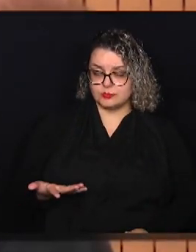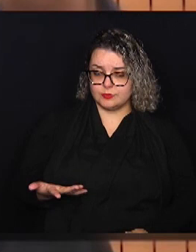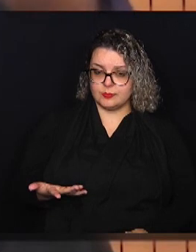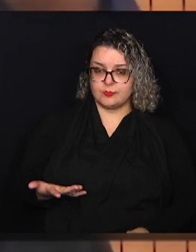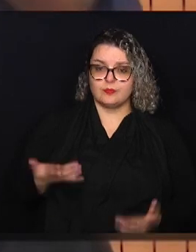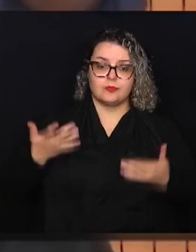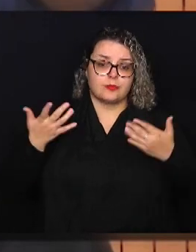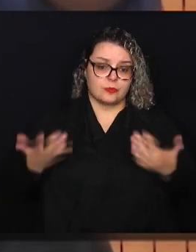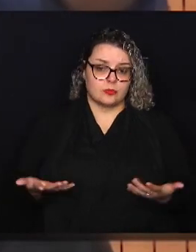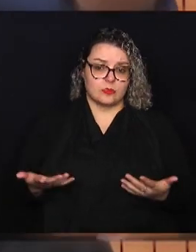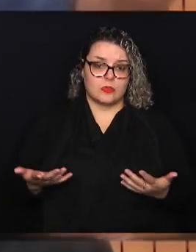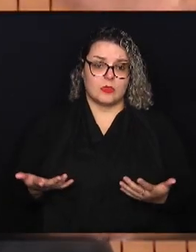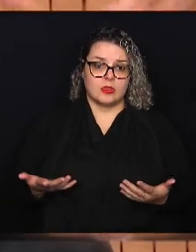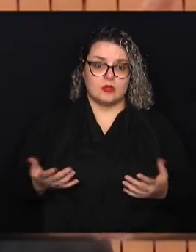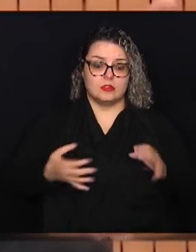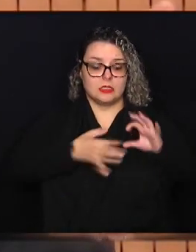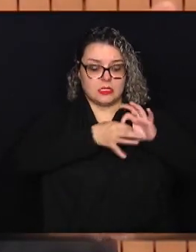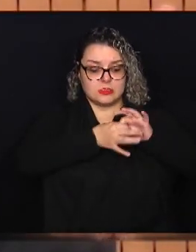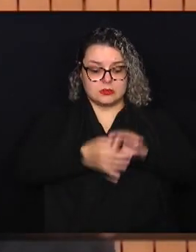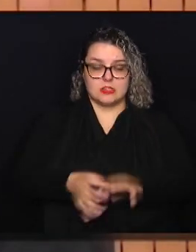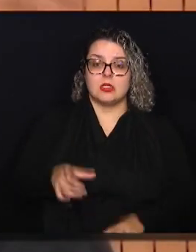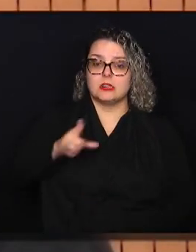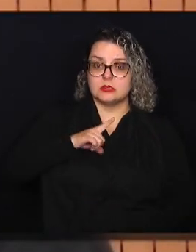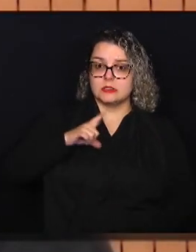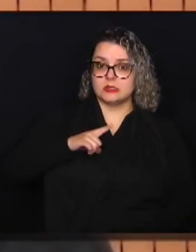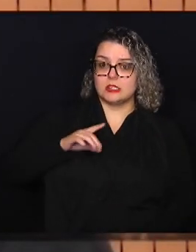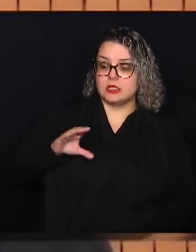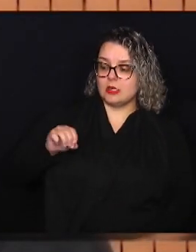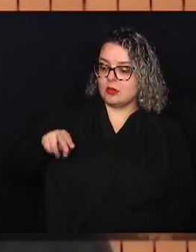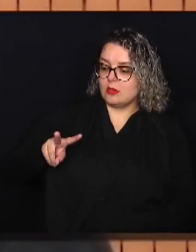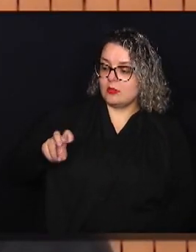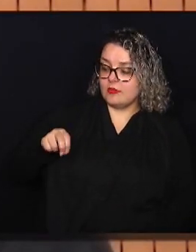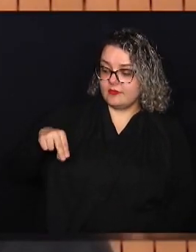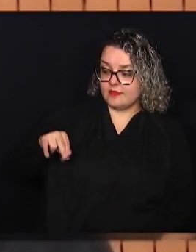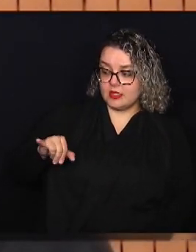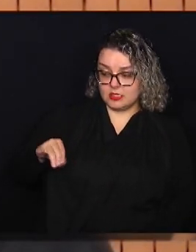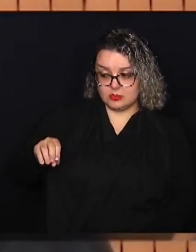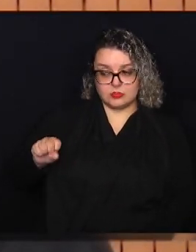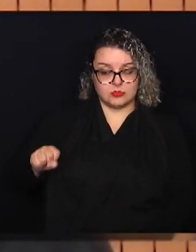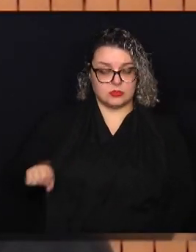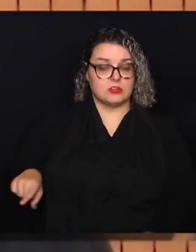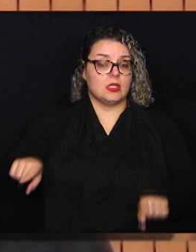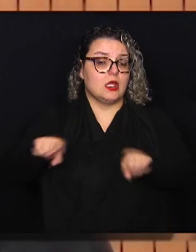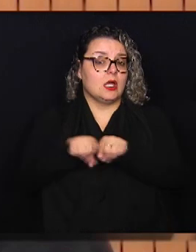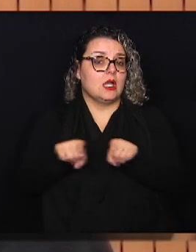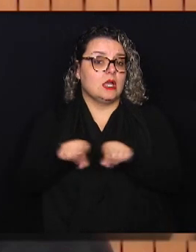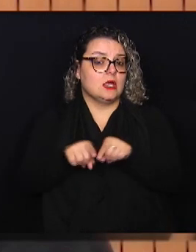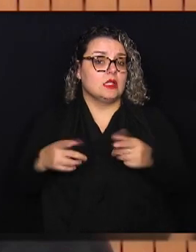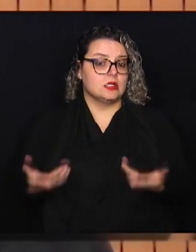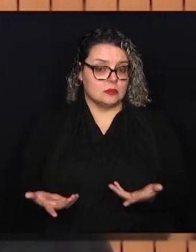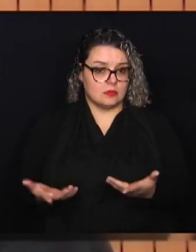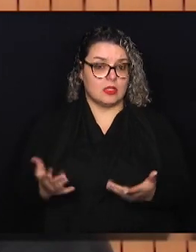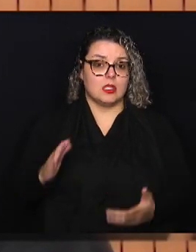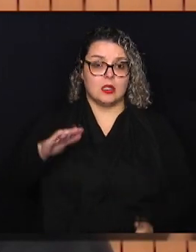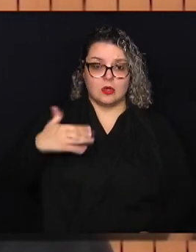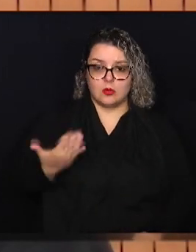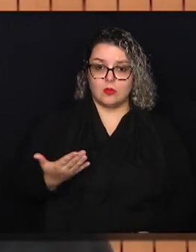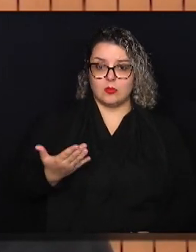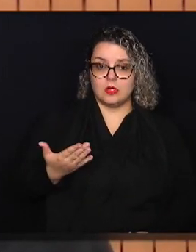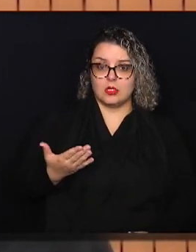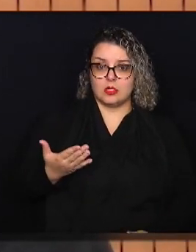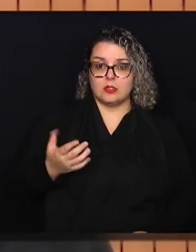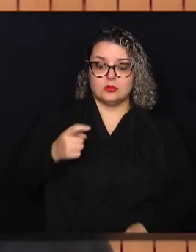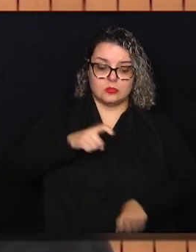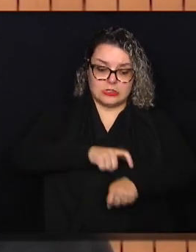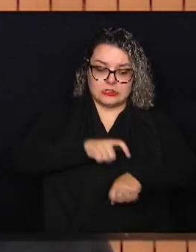Então, nesse contexto, haverá convênios, e haverá também, assim que a gente chegar, então, nesse